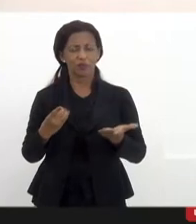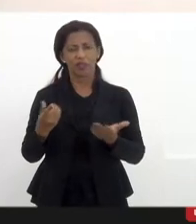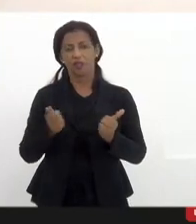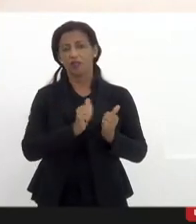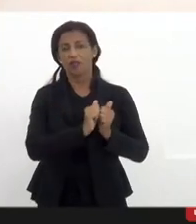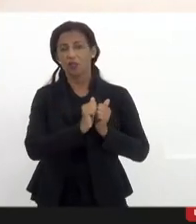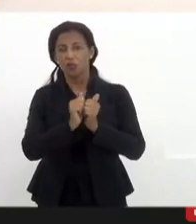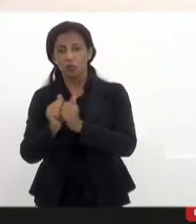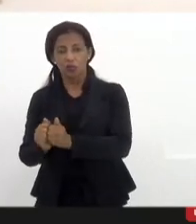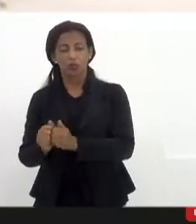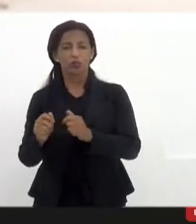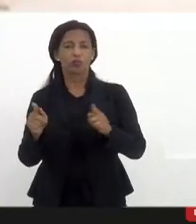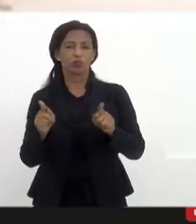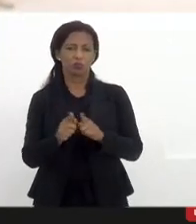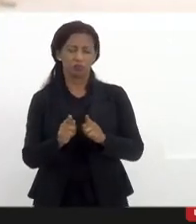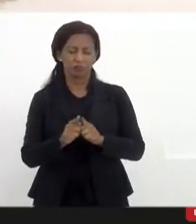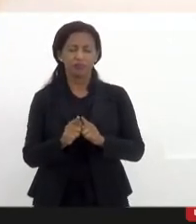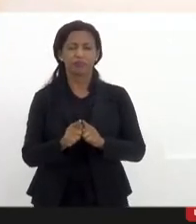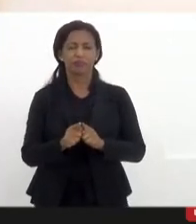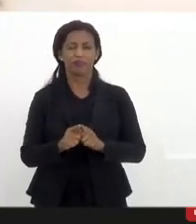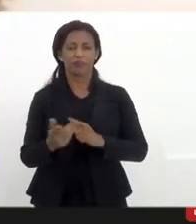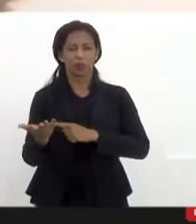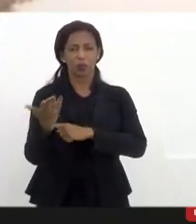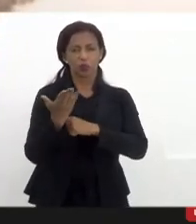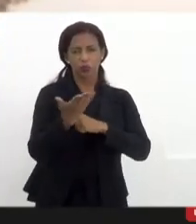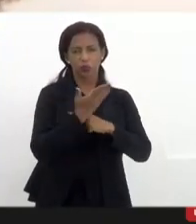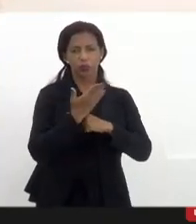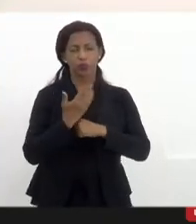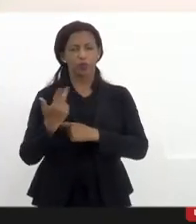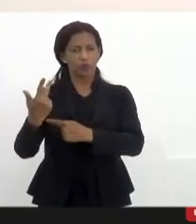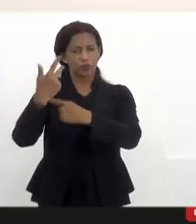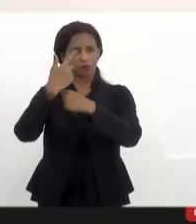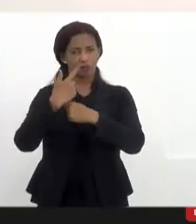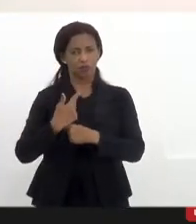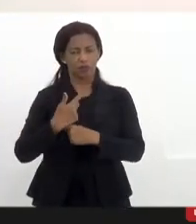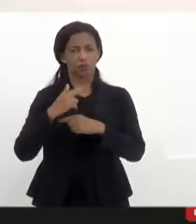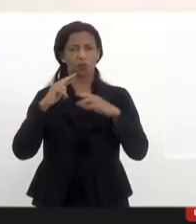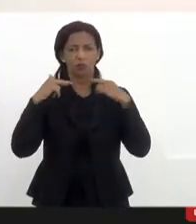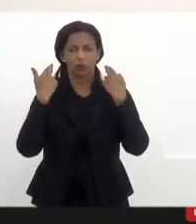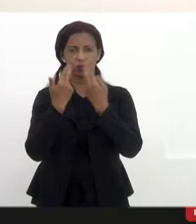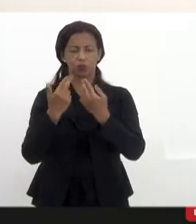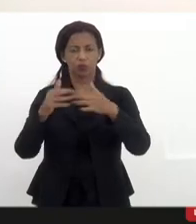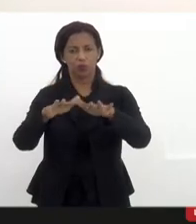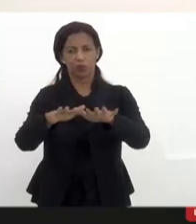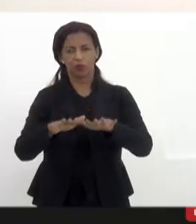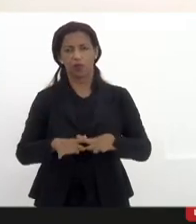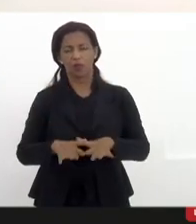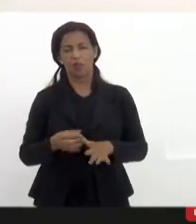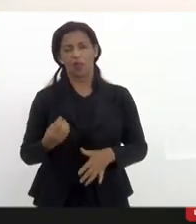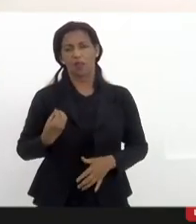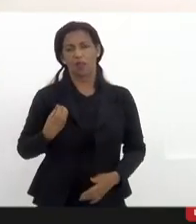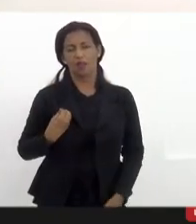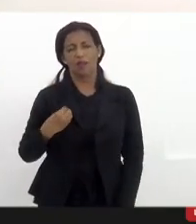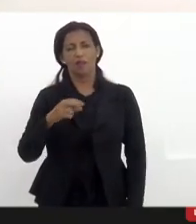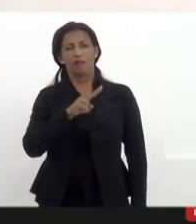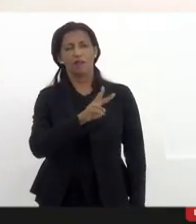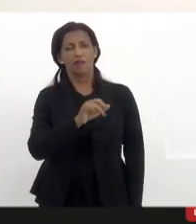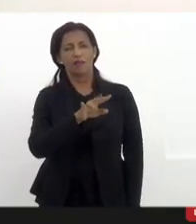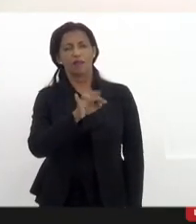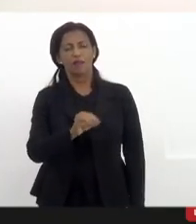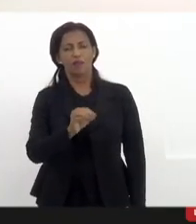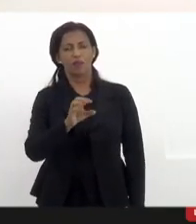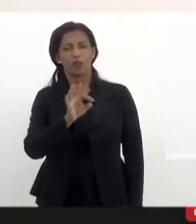acompanhando também essa nossa audiência pública, agradecer a Vivi Torres, secretária da